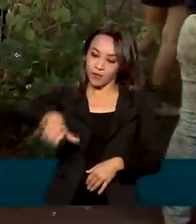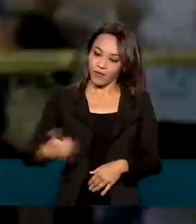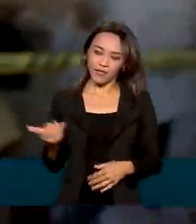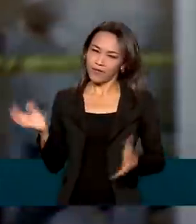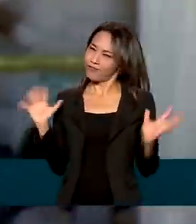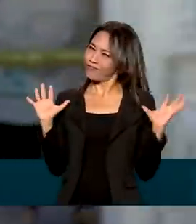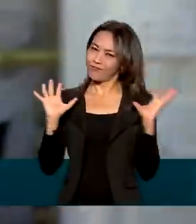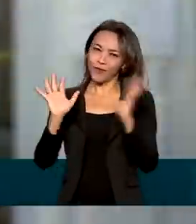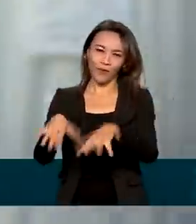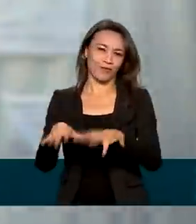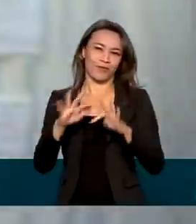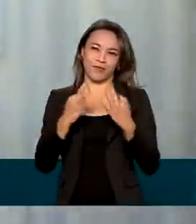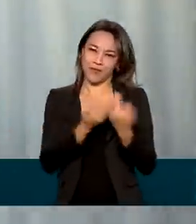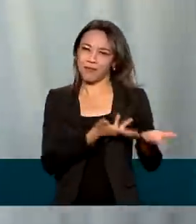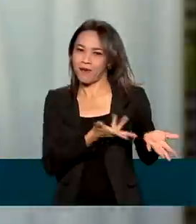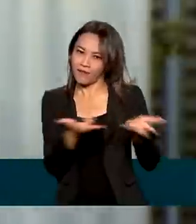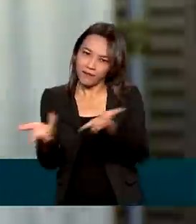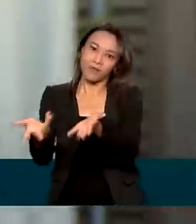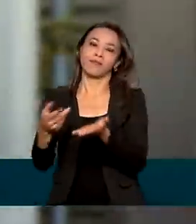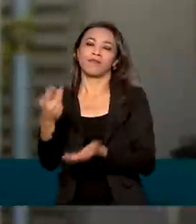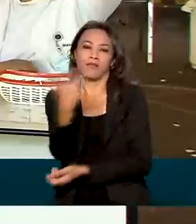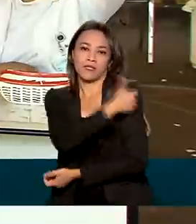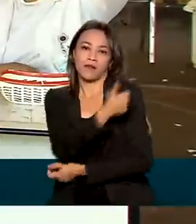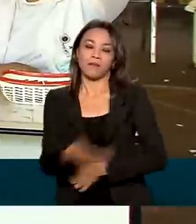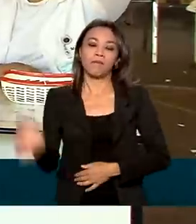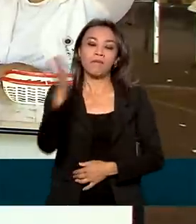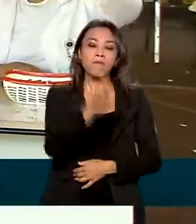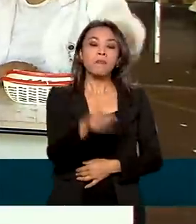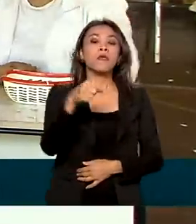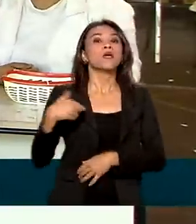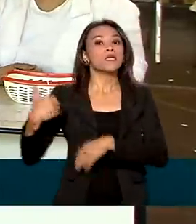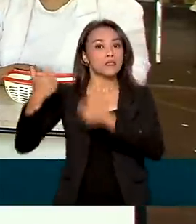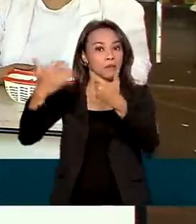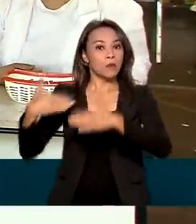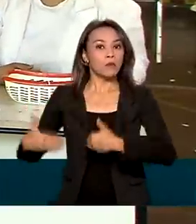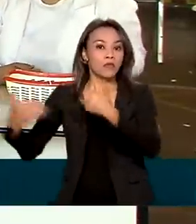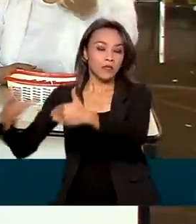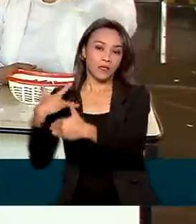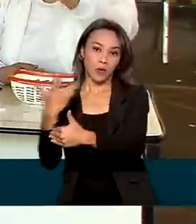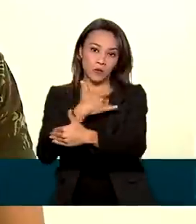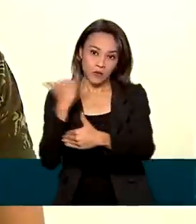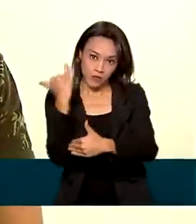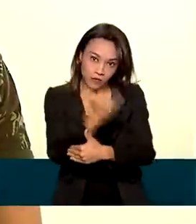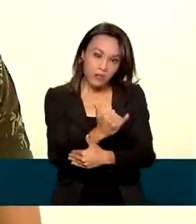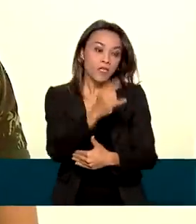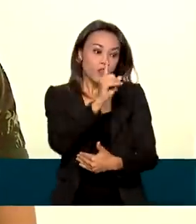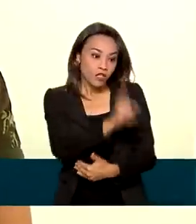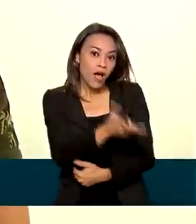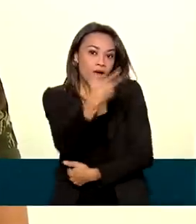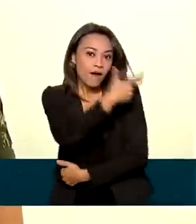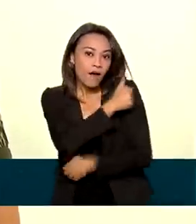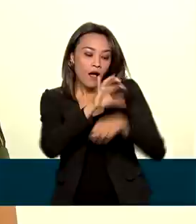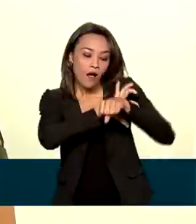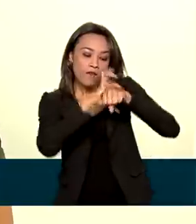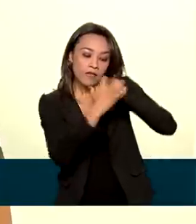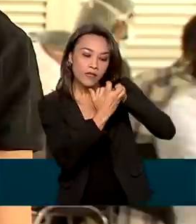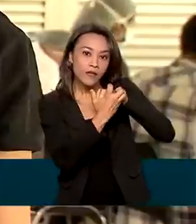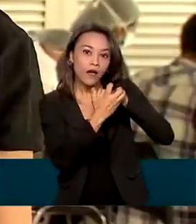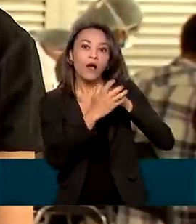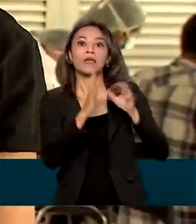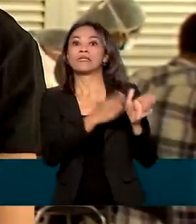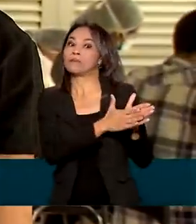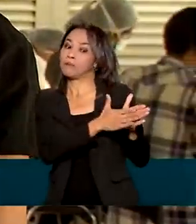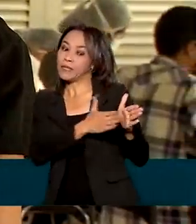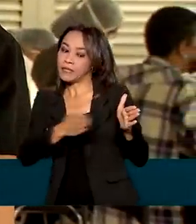trouxe todo mundo. Segundo o Ministério da Saúde, aqueles que já se vacinaram contra a Covid-19 devem esperar pelo menos 14